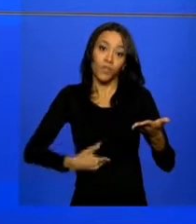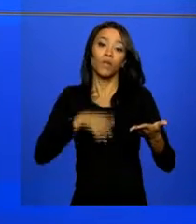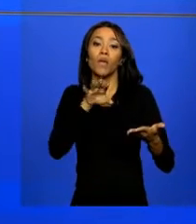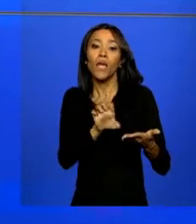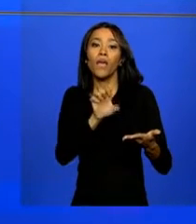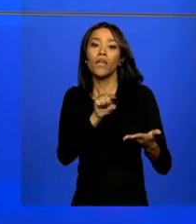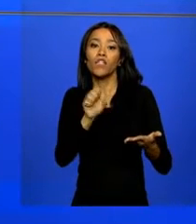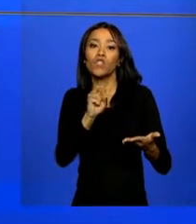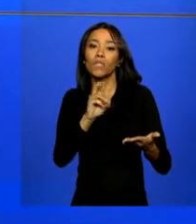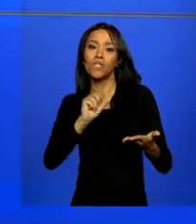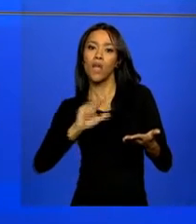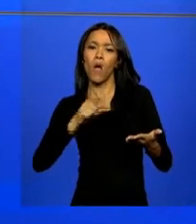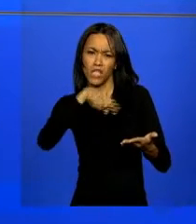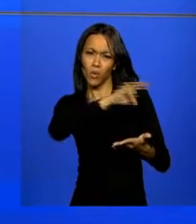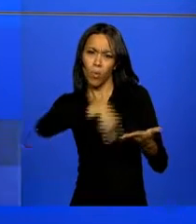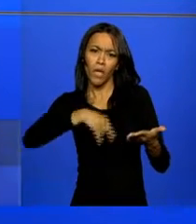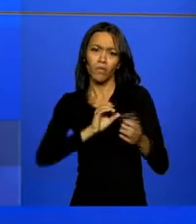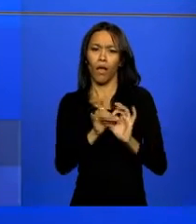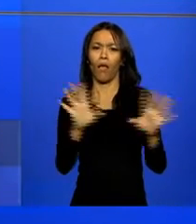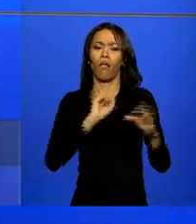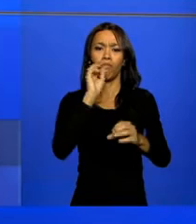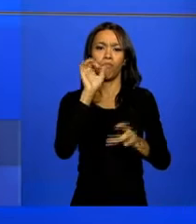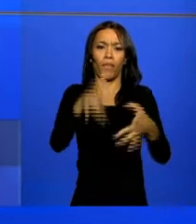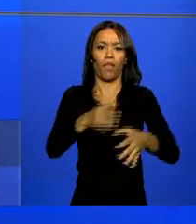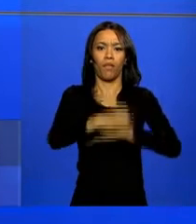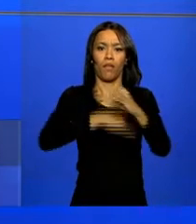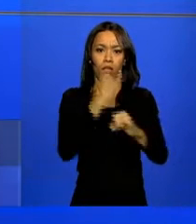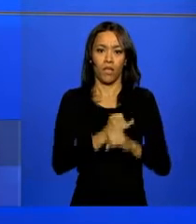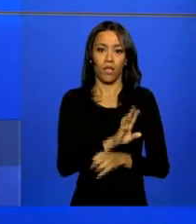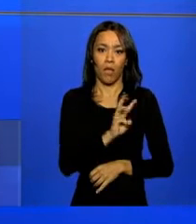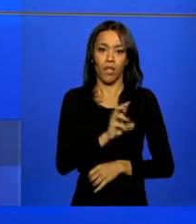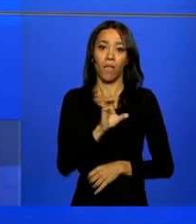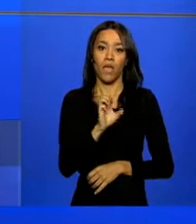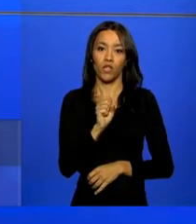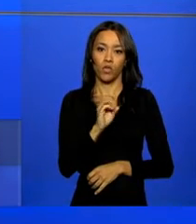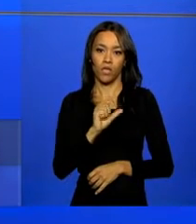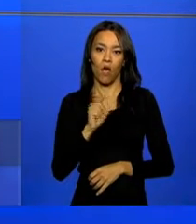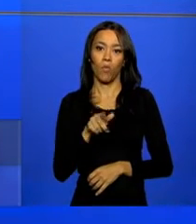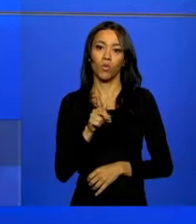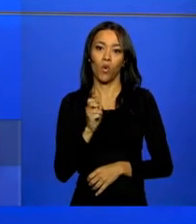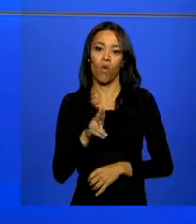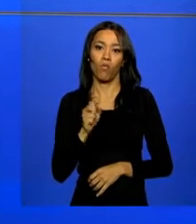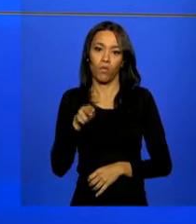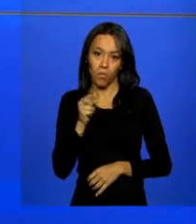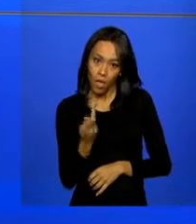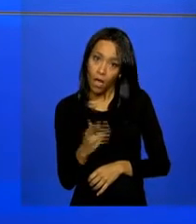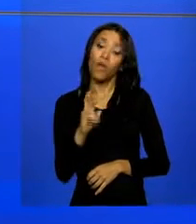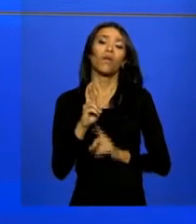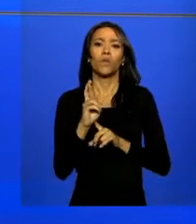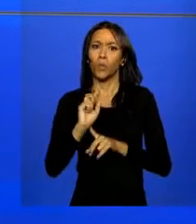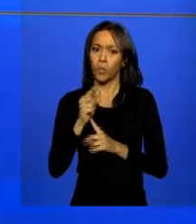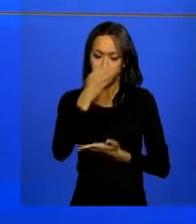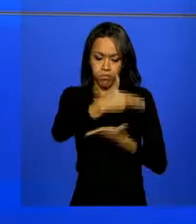-Social. O documento, disponível na internet no site www.esocial.gov.br, reúne em